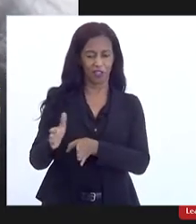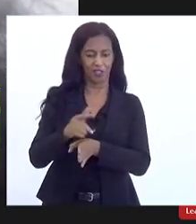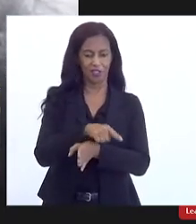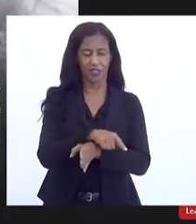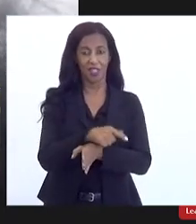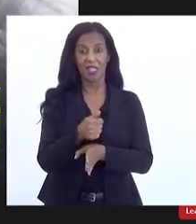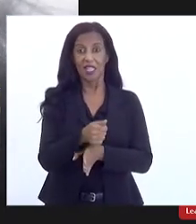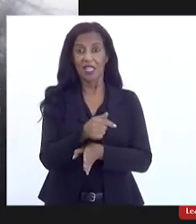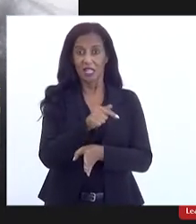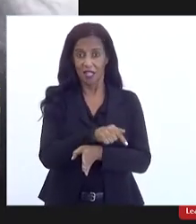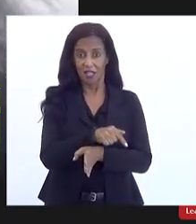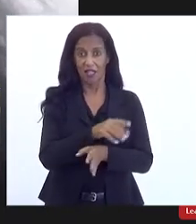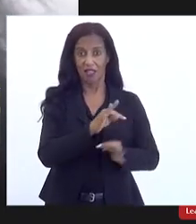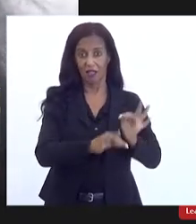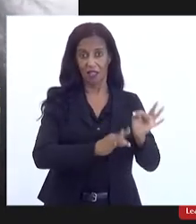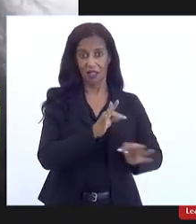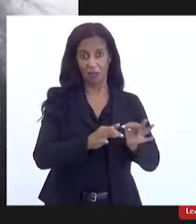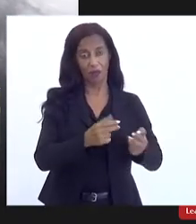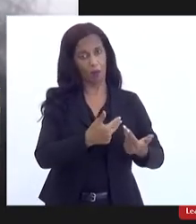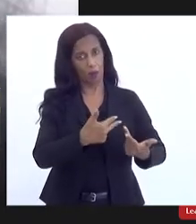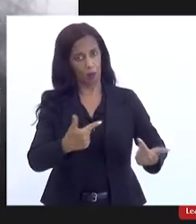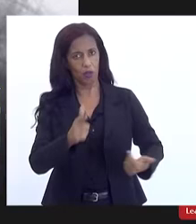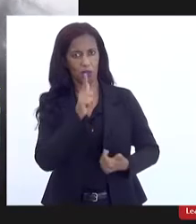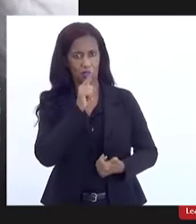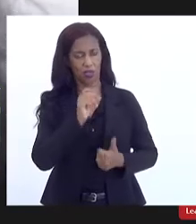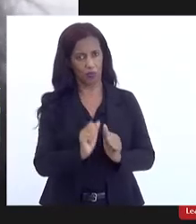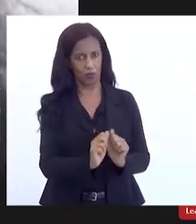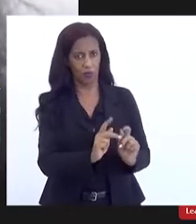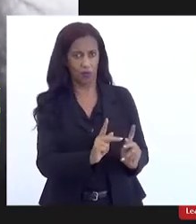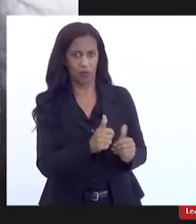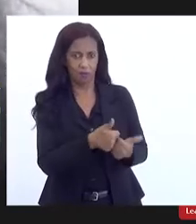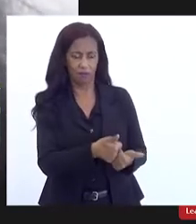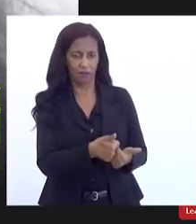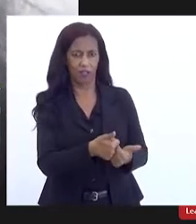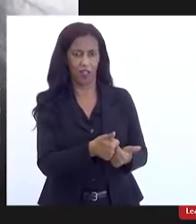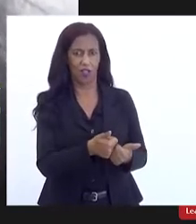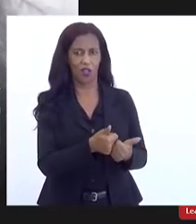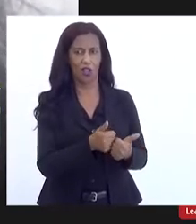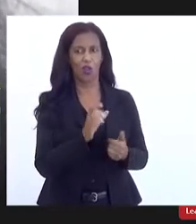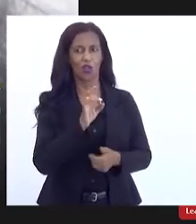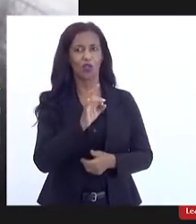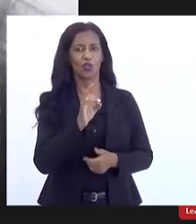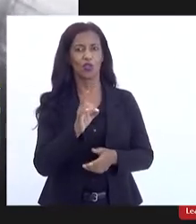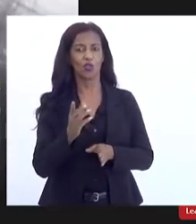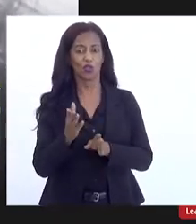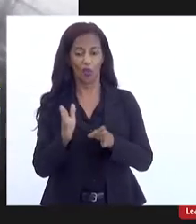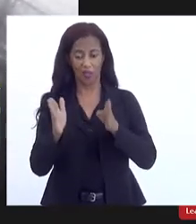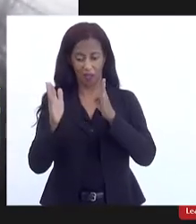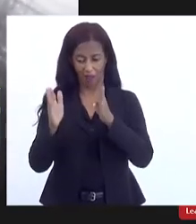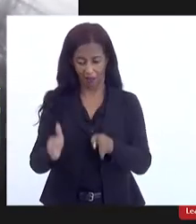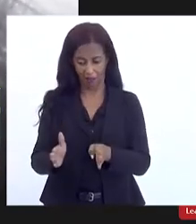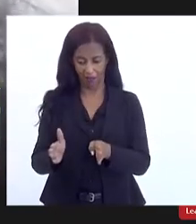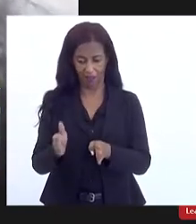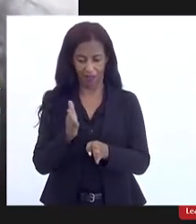qualidade de água razoável ok só que e antes da estação?